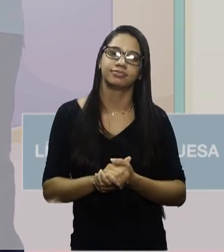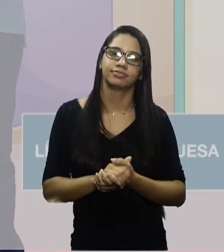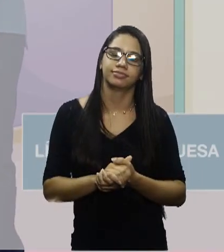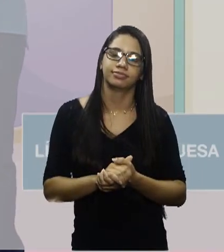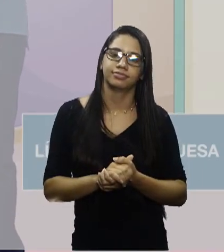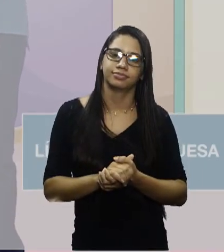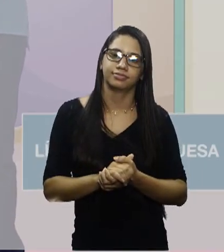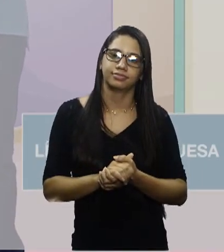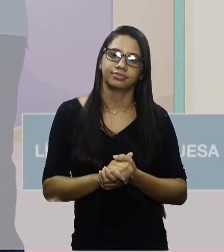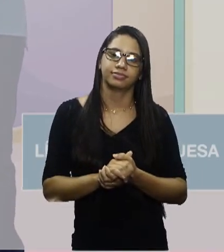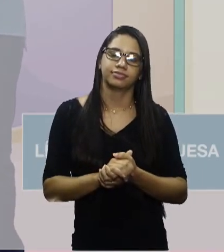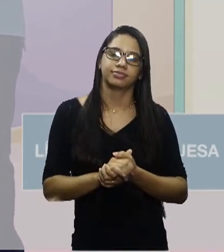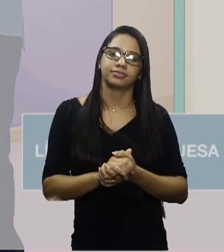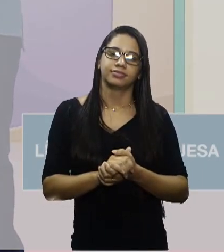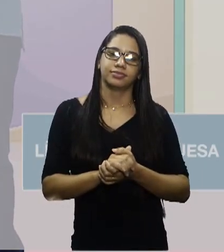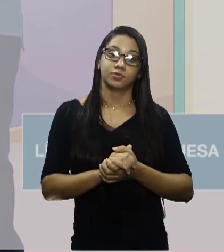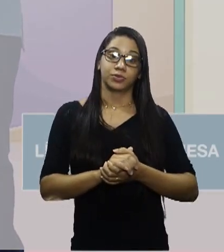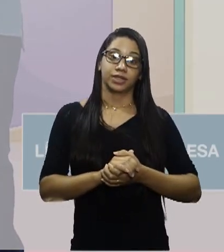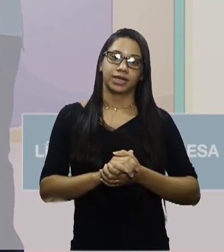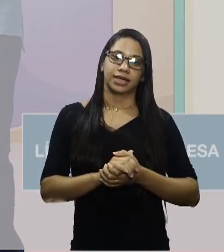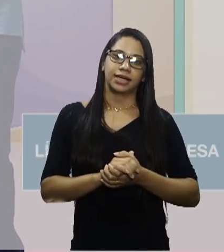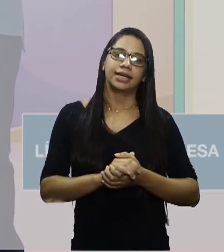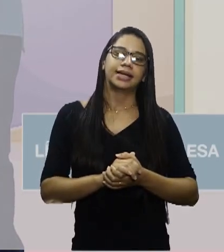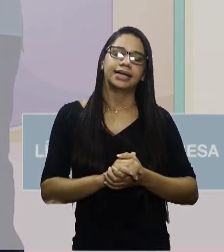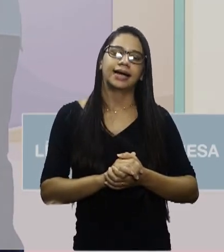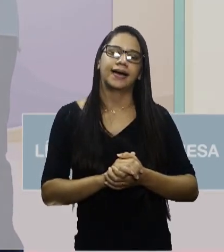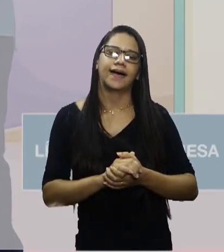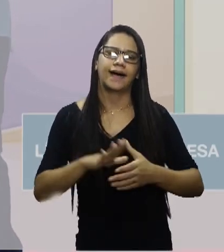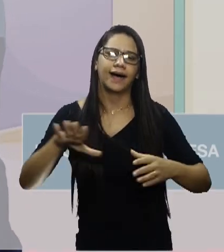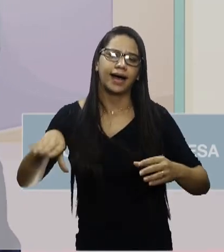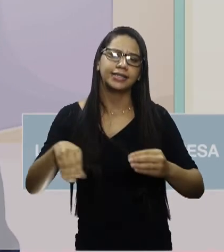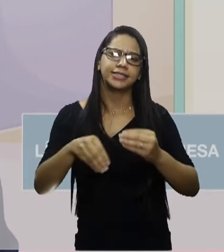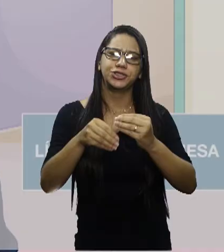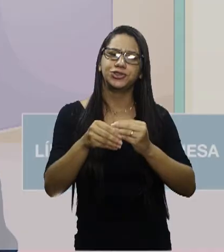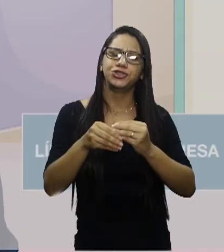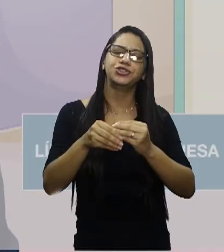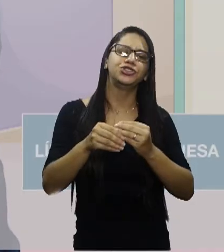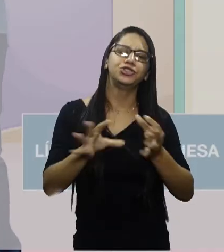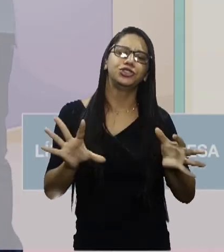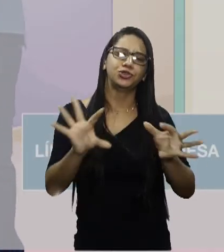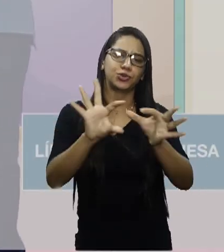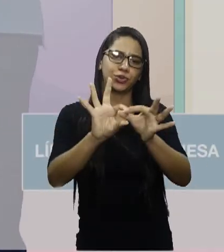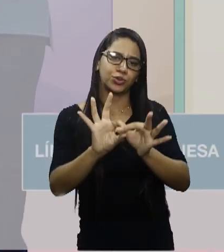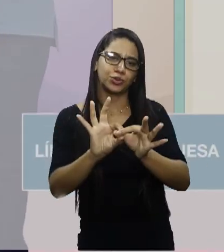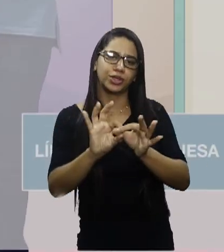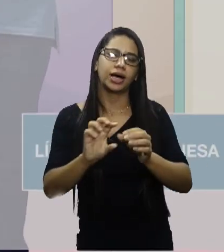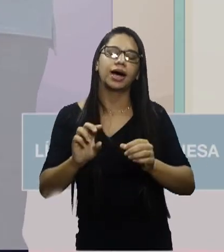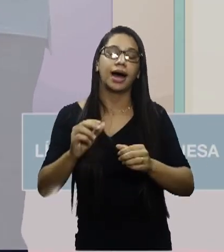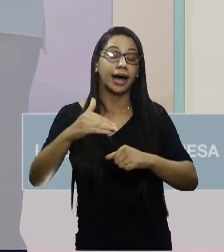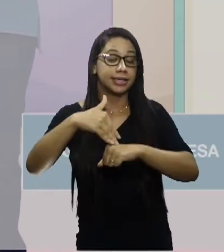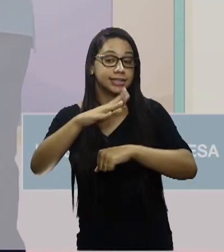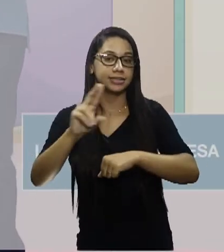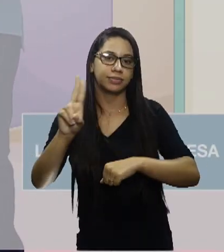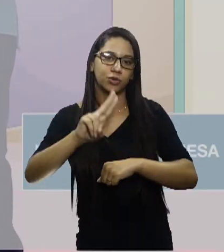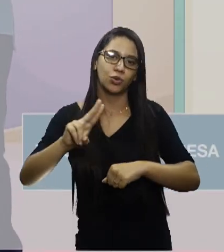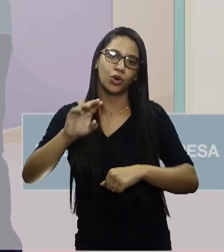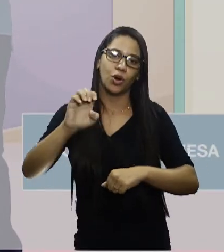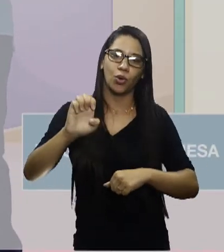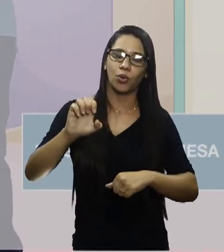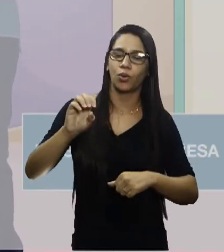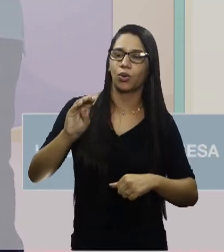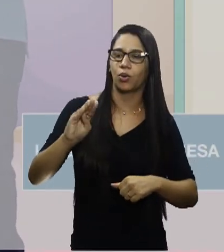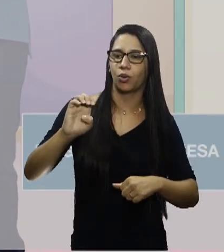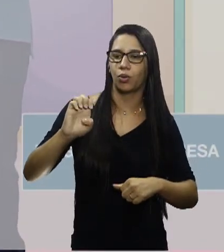As conjunções coordenadas aditivas são essas. São algumas, são as mais usadas. O e, o bem